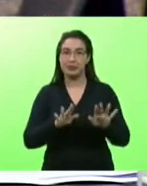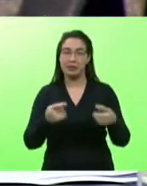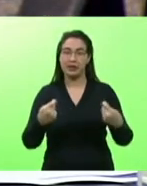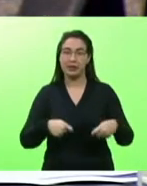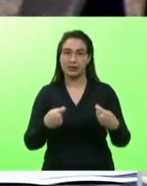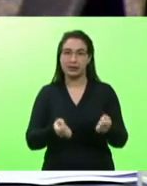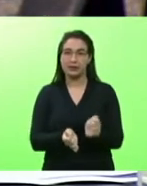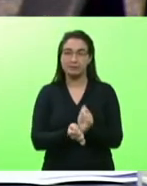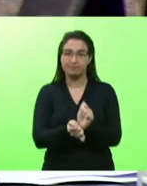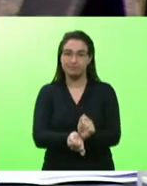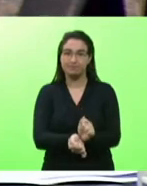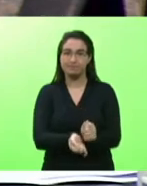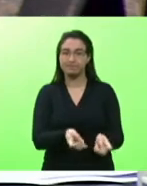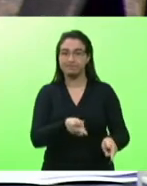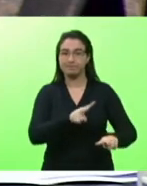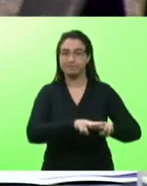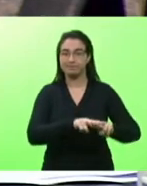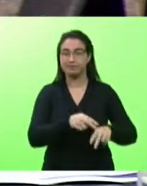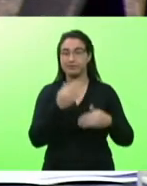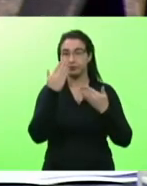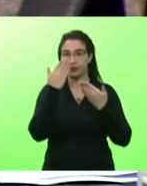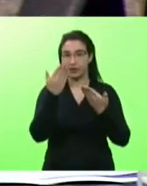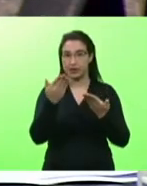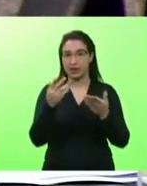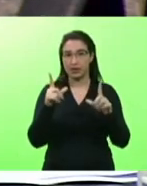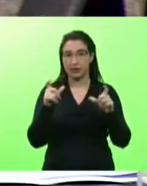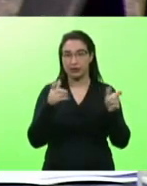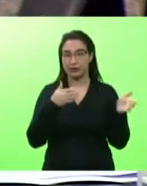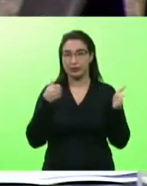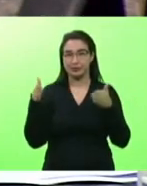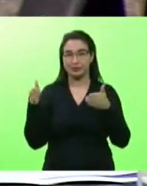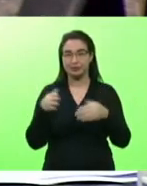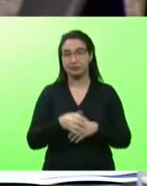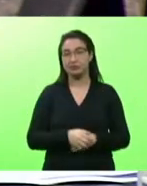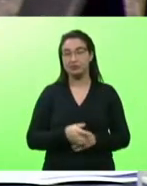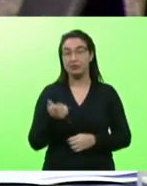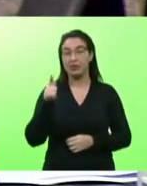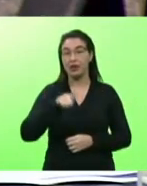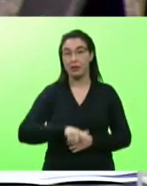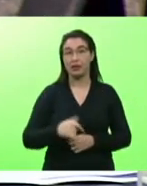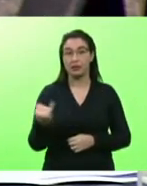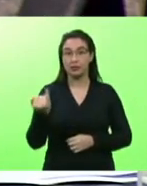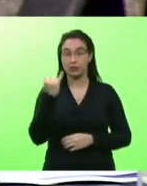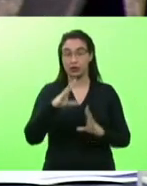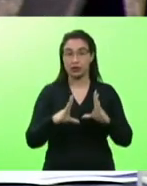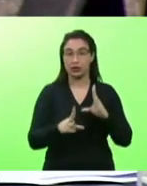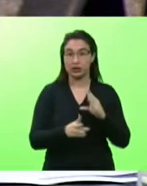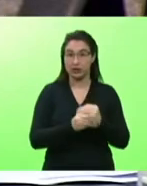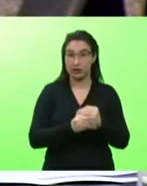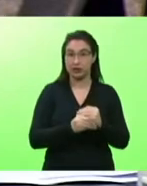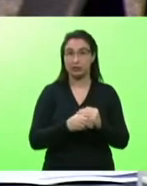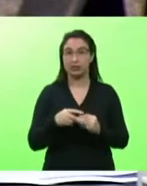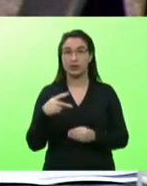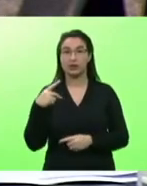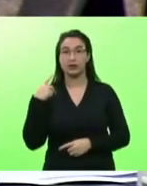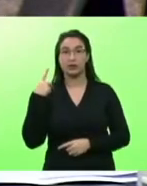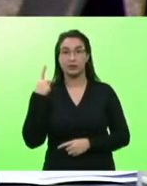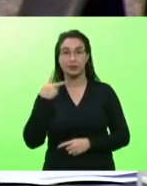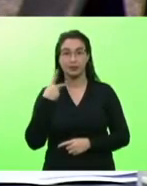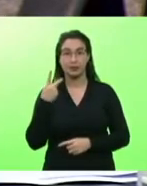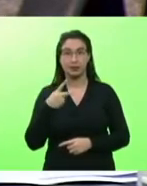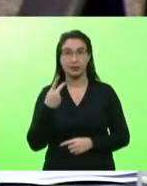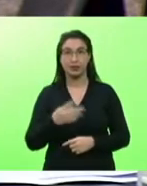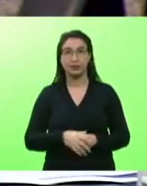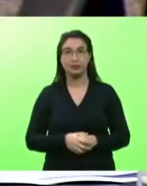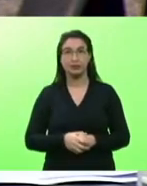Obrigado para quem colocou a imagem ali. E falar da importância também das emendas parlamentares. A emenda parlamentar é